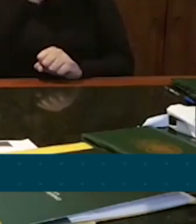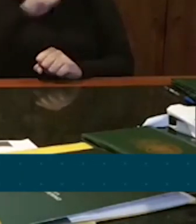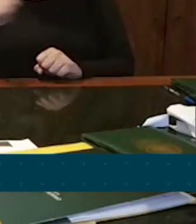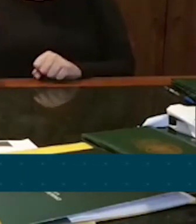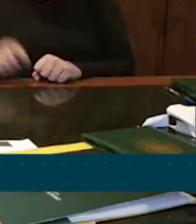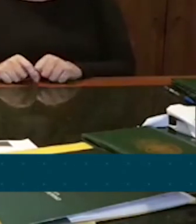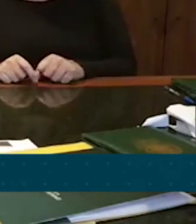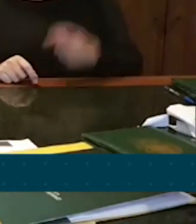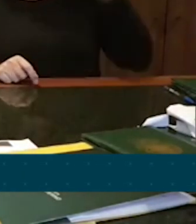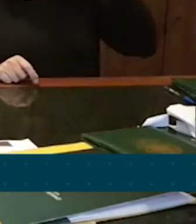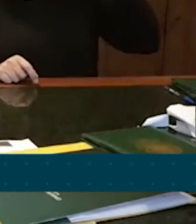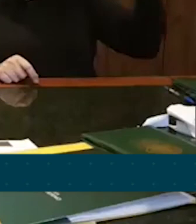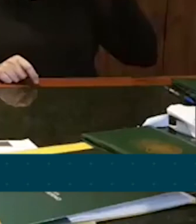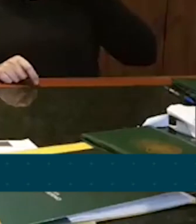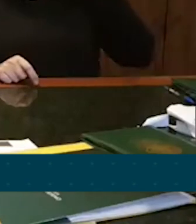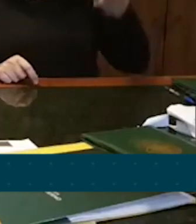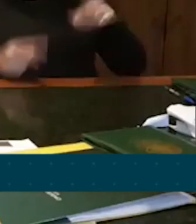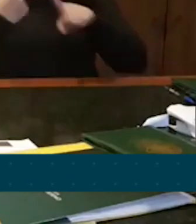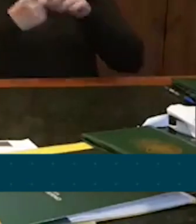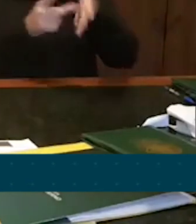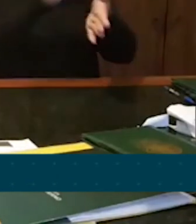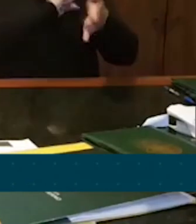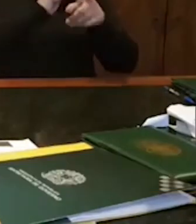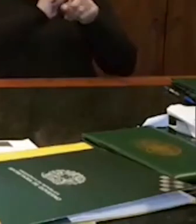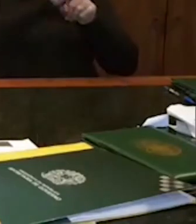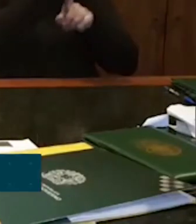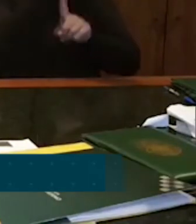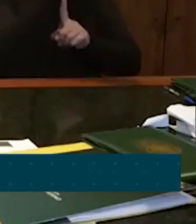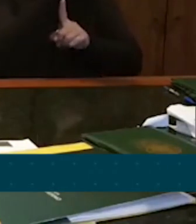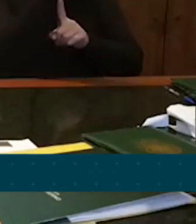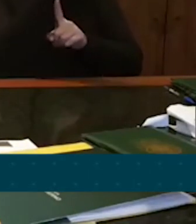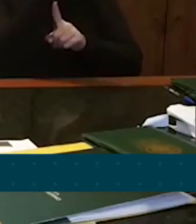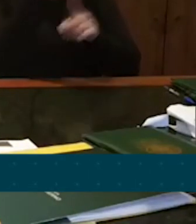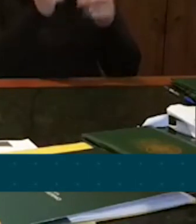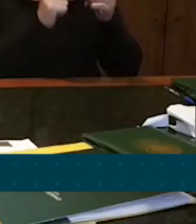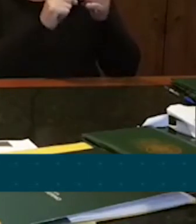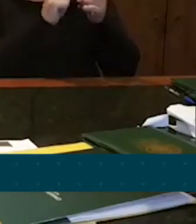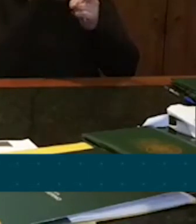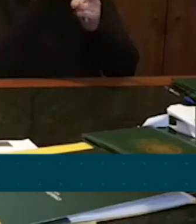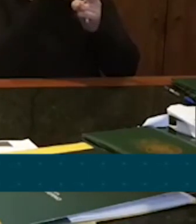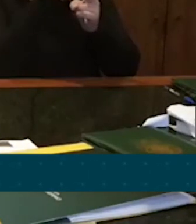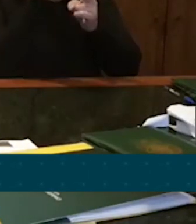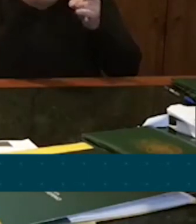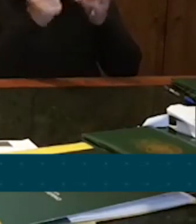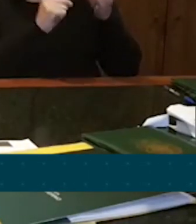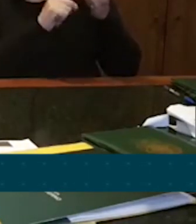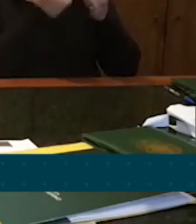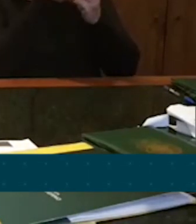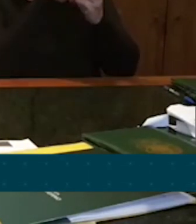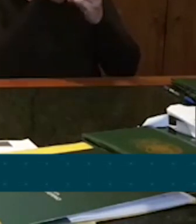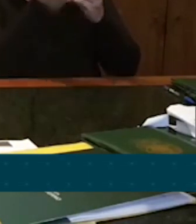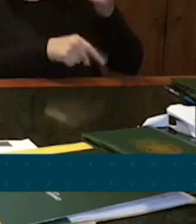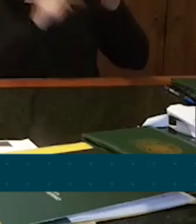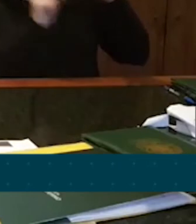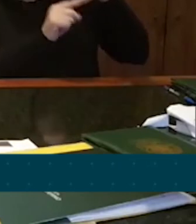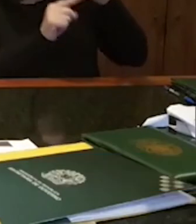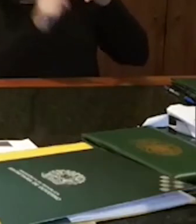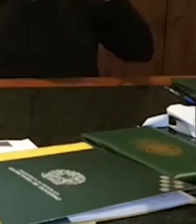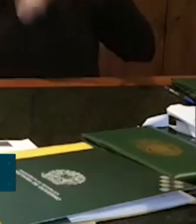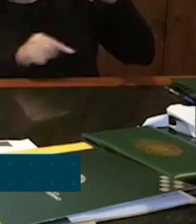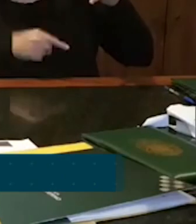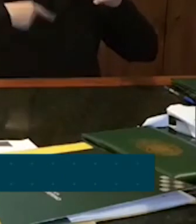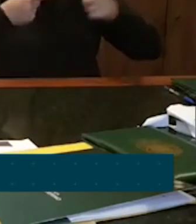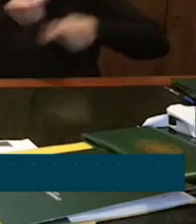porque estávamos em 600, o auxílio. E à medida que a economia começa a se recuperar e começa a andar novamente,